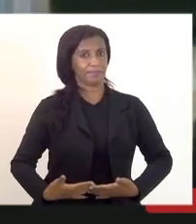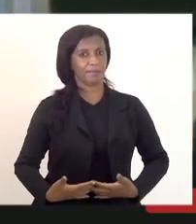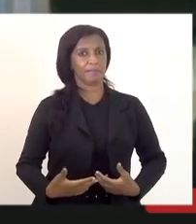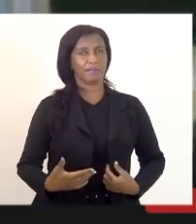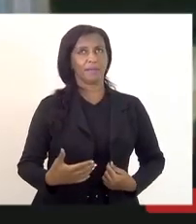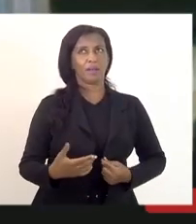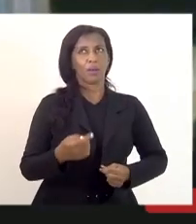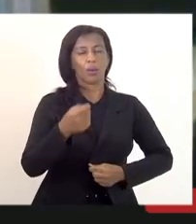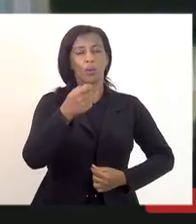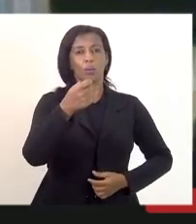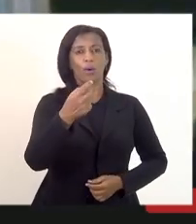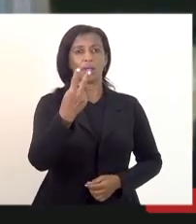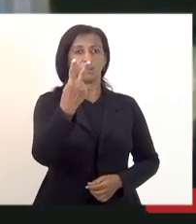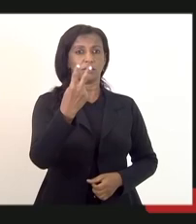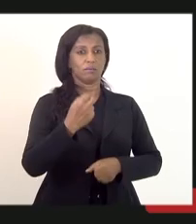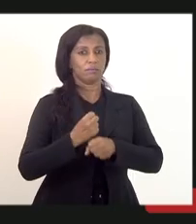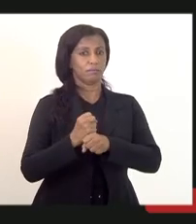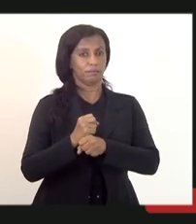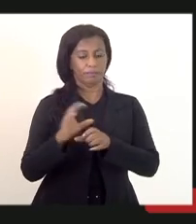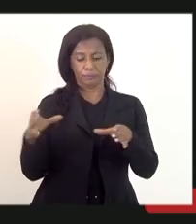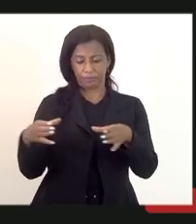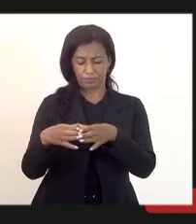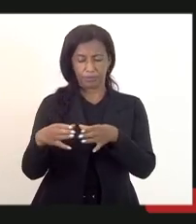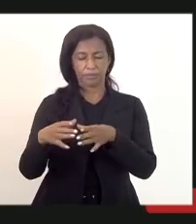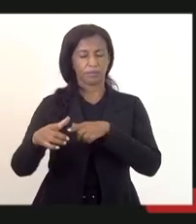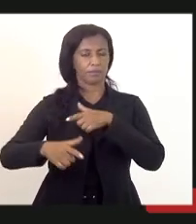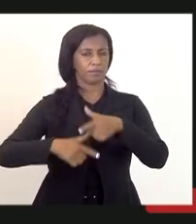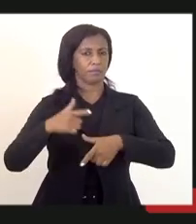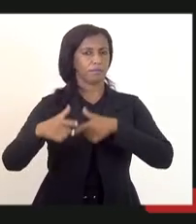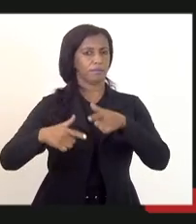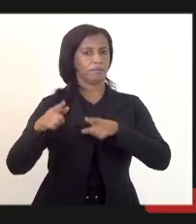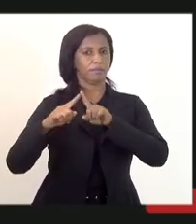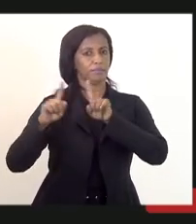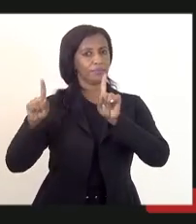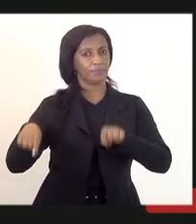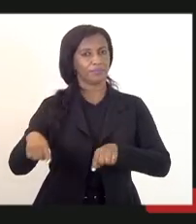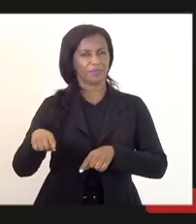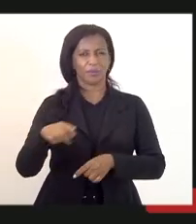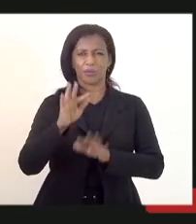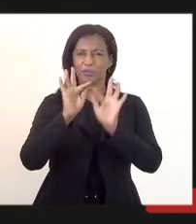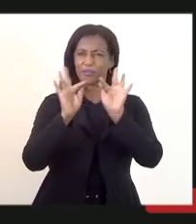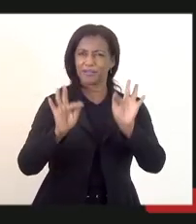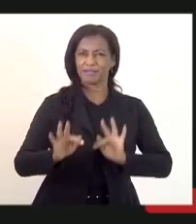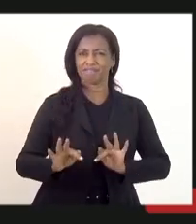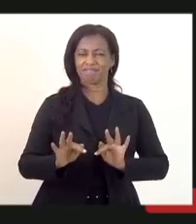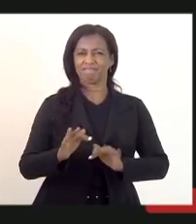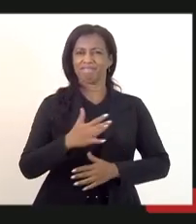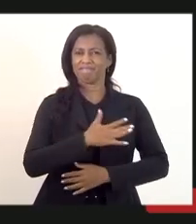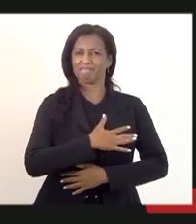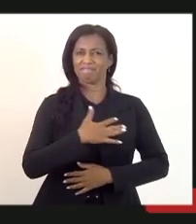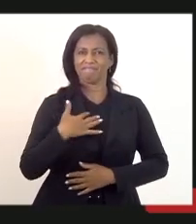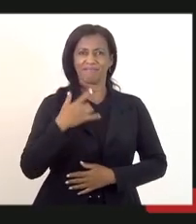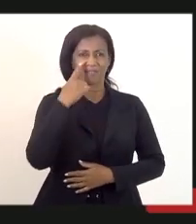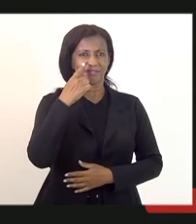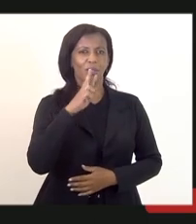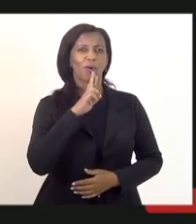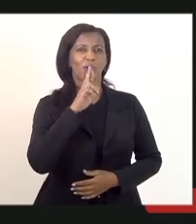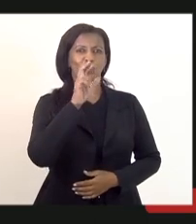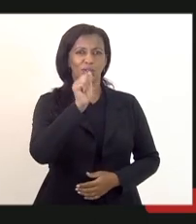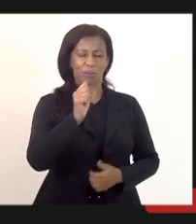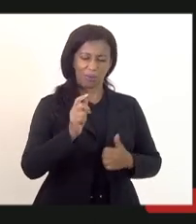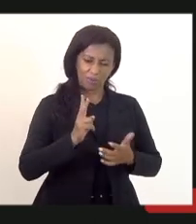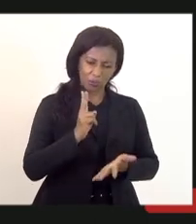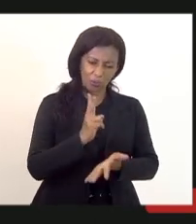anos como presidente da Comissão de Servidores Públicos e muito feliz e honrado em ver o deputado Rodrigo Amorim dando